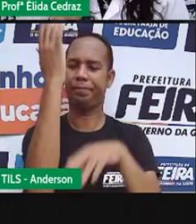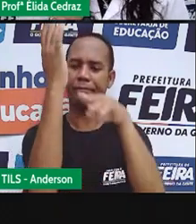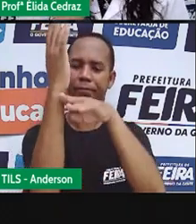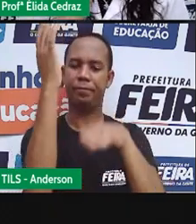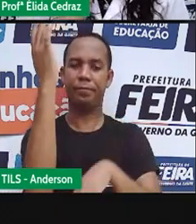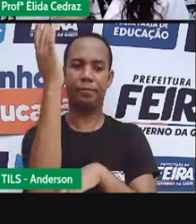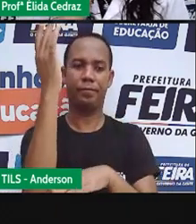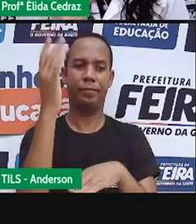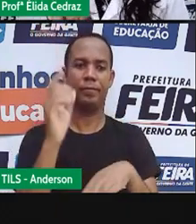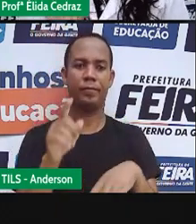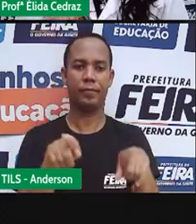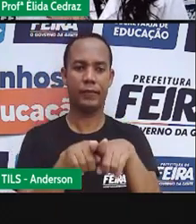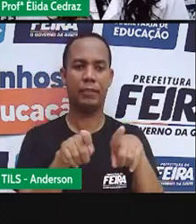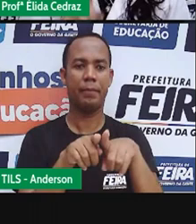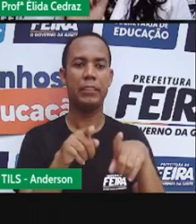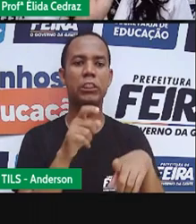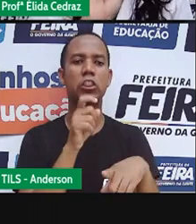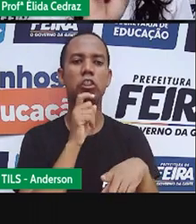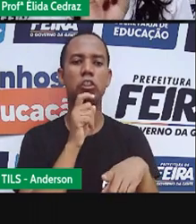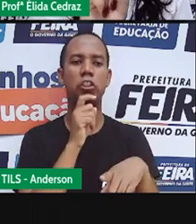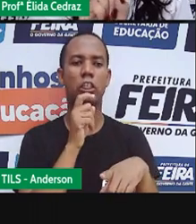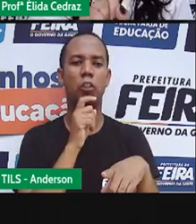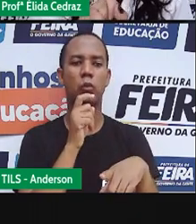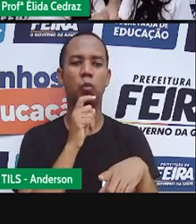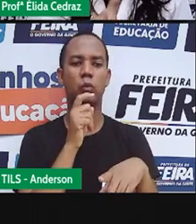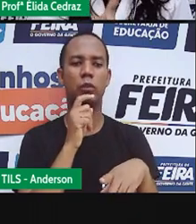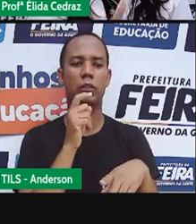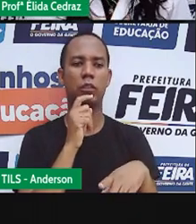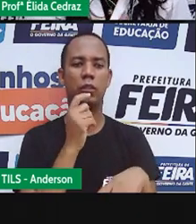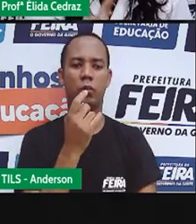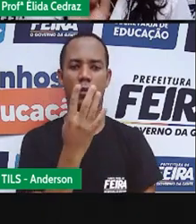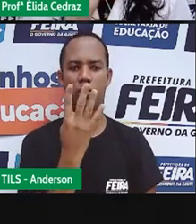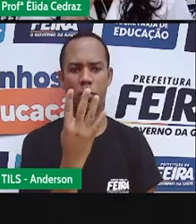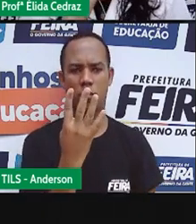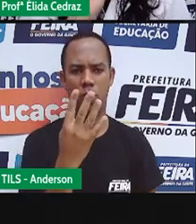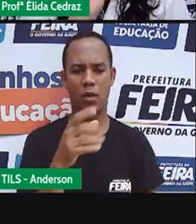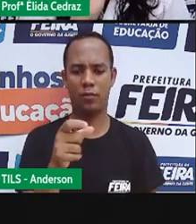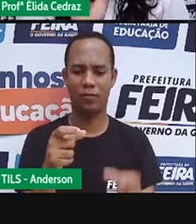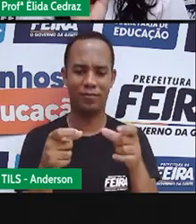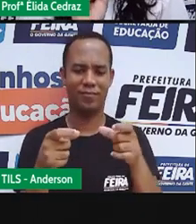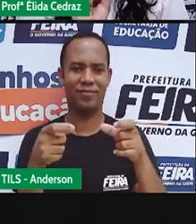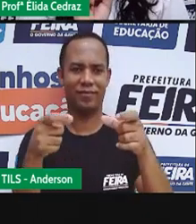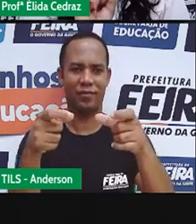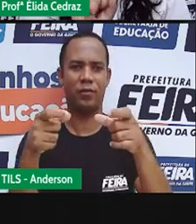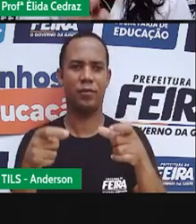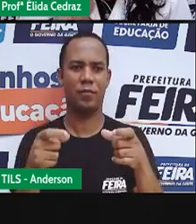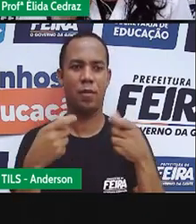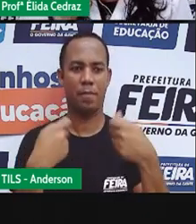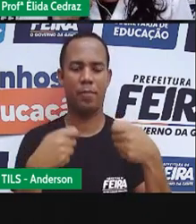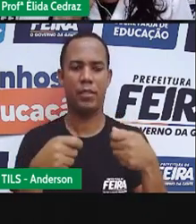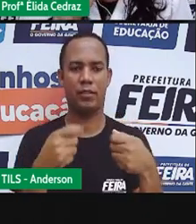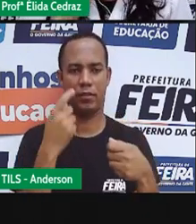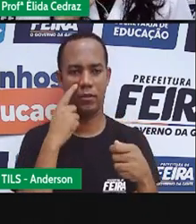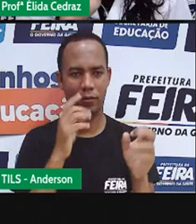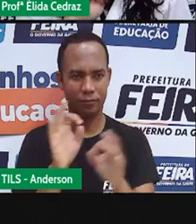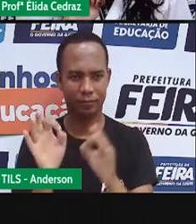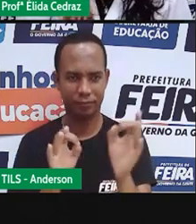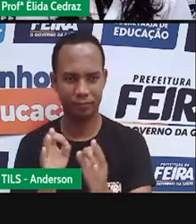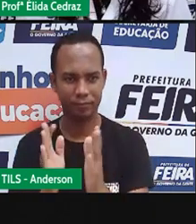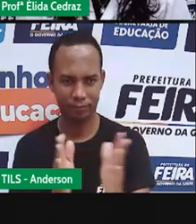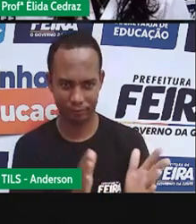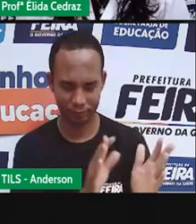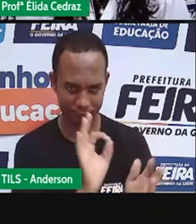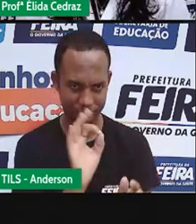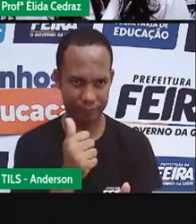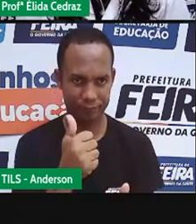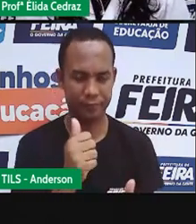cubos de rio. E são quatro objetos de materiais diferentes e quatro cubinhos